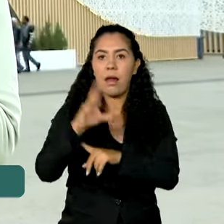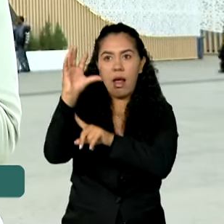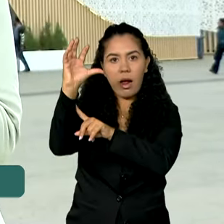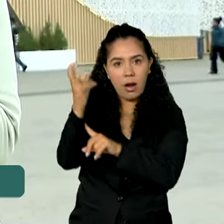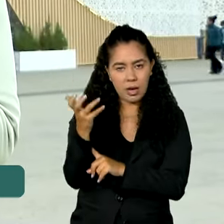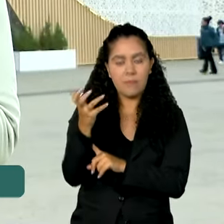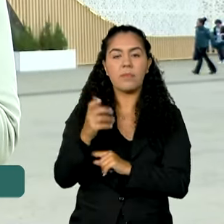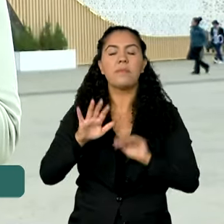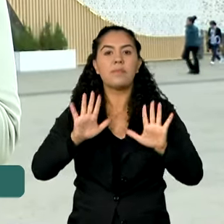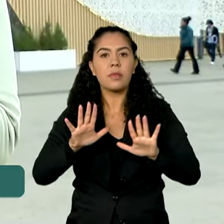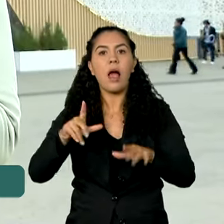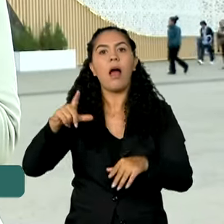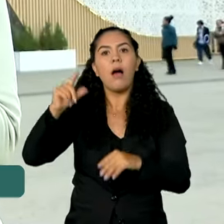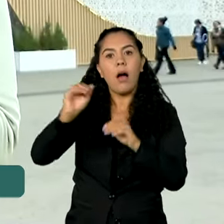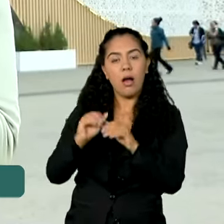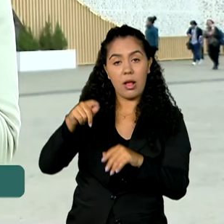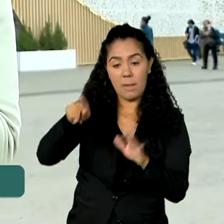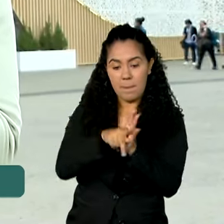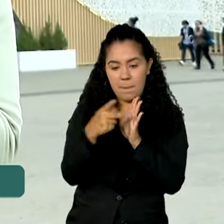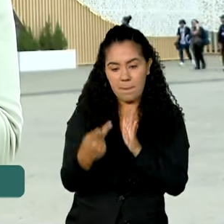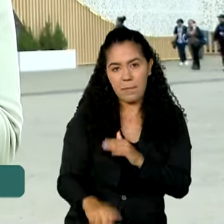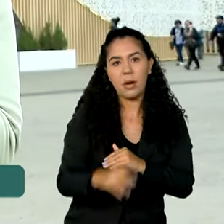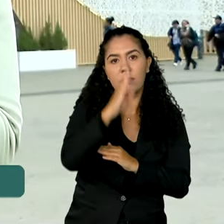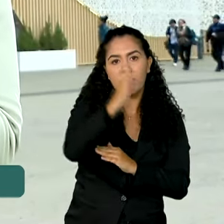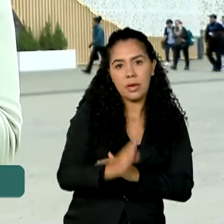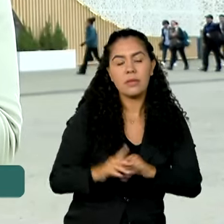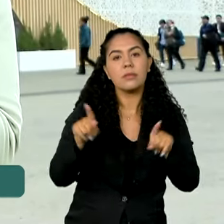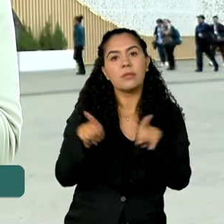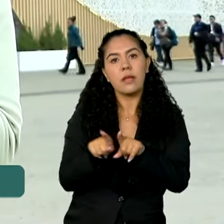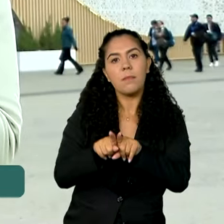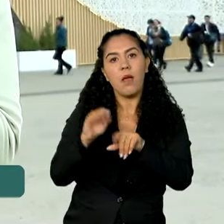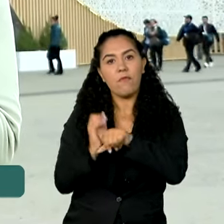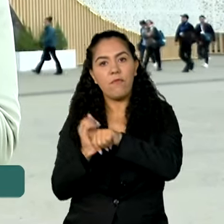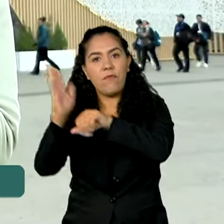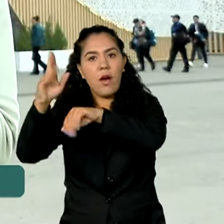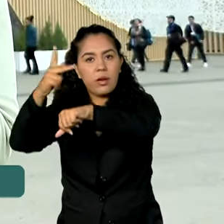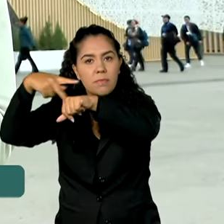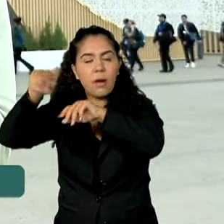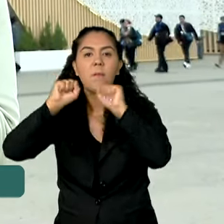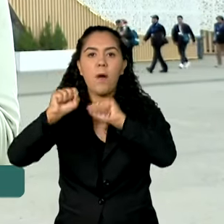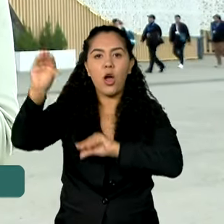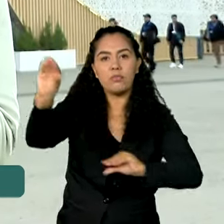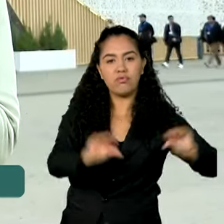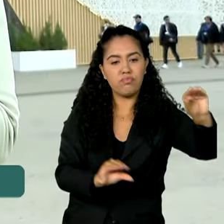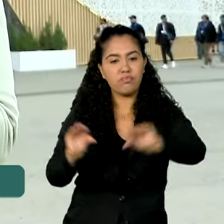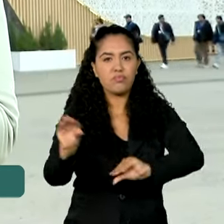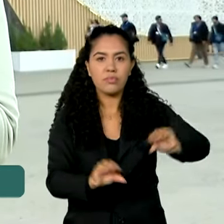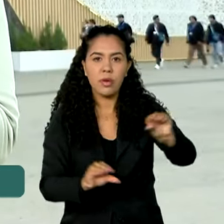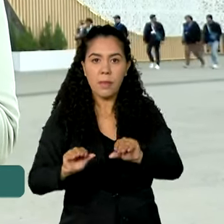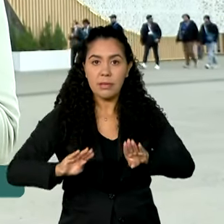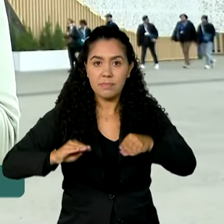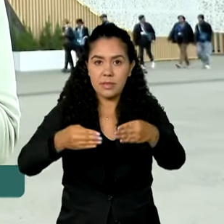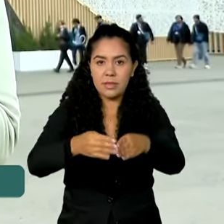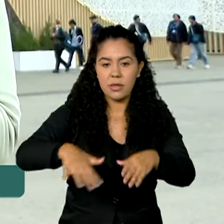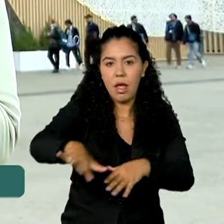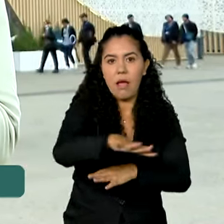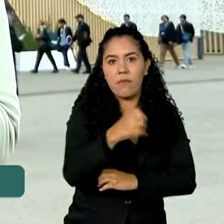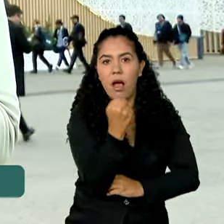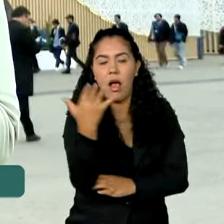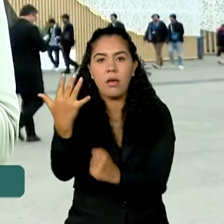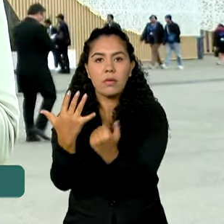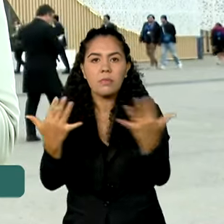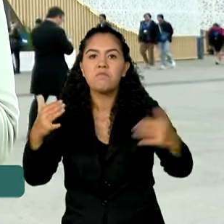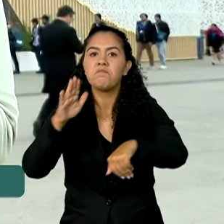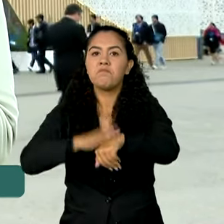tanto o investidor nacional quanto o estrangeiro terão acesso aos projetos ambientais e vão poder escolher qual deles